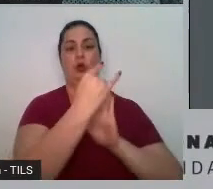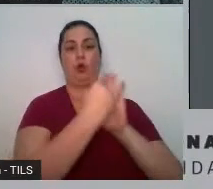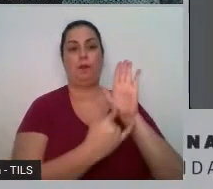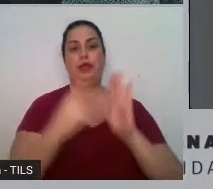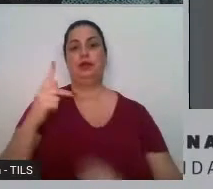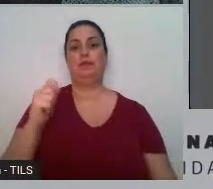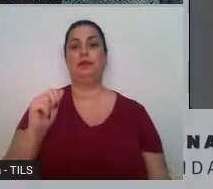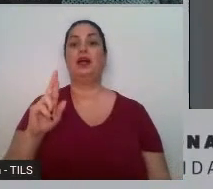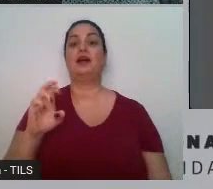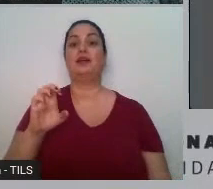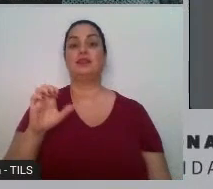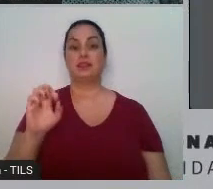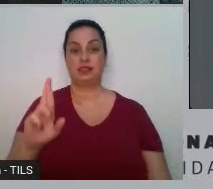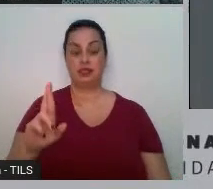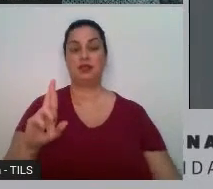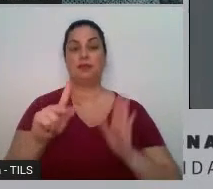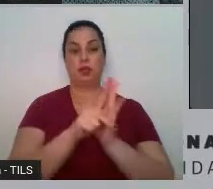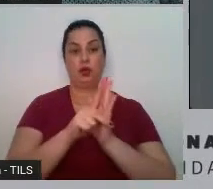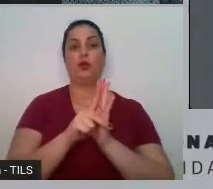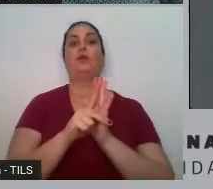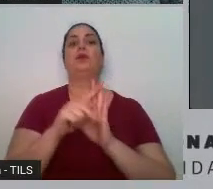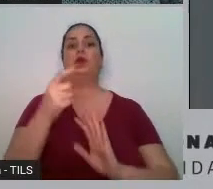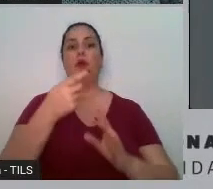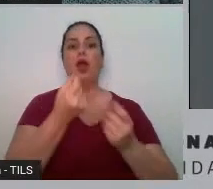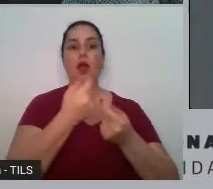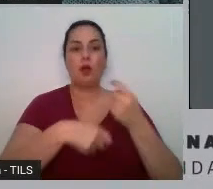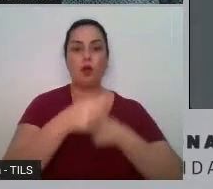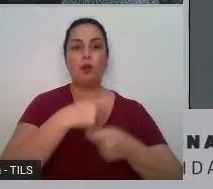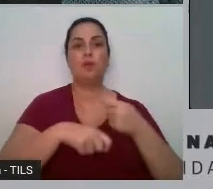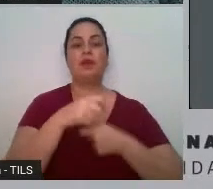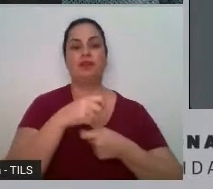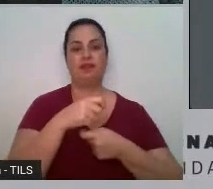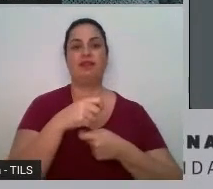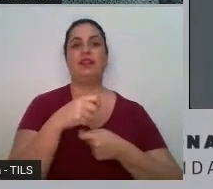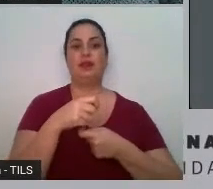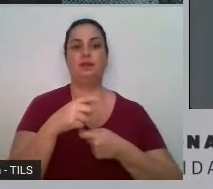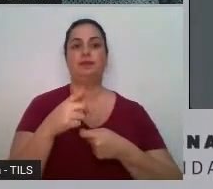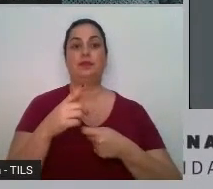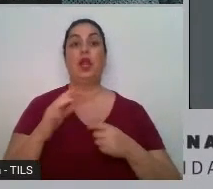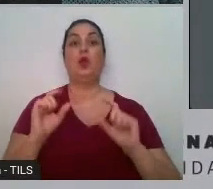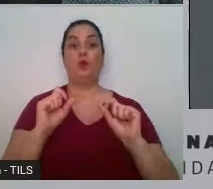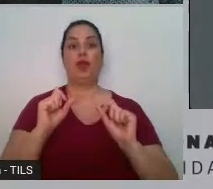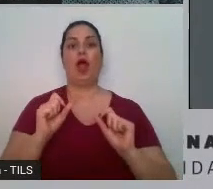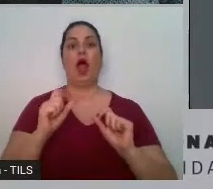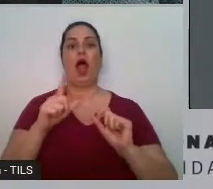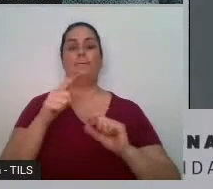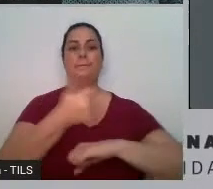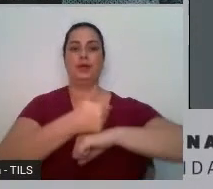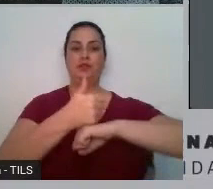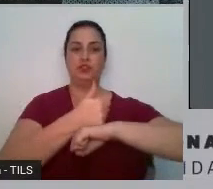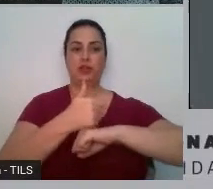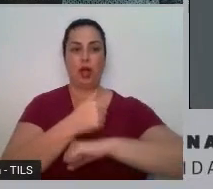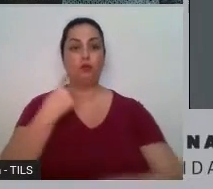por advogada contratada não concursada